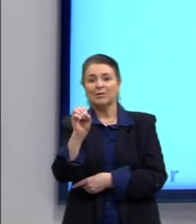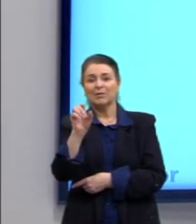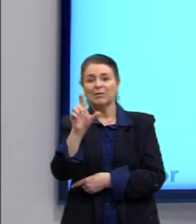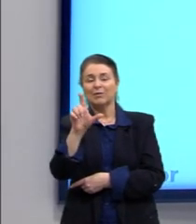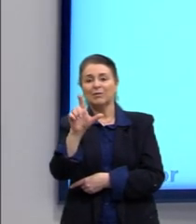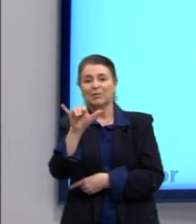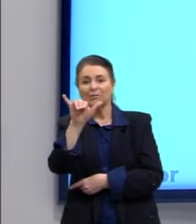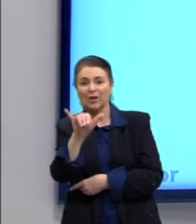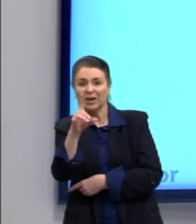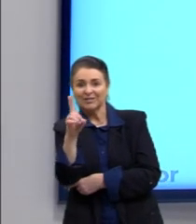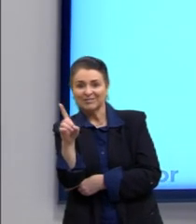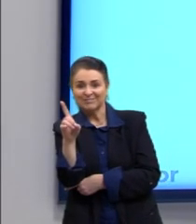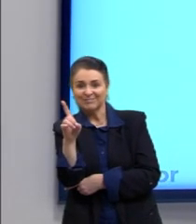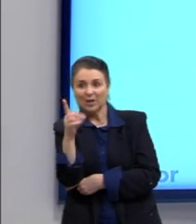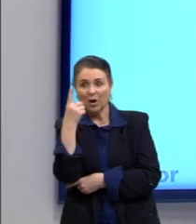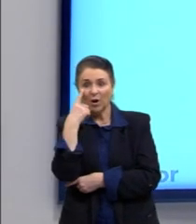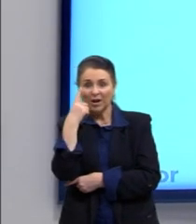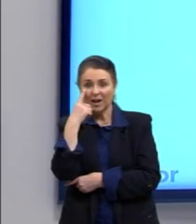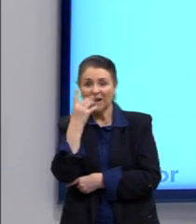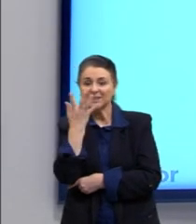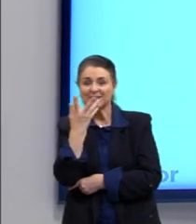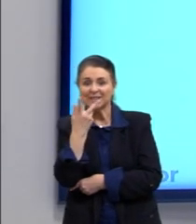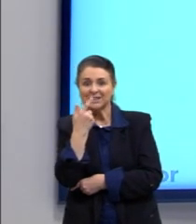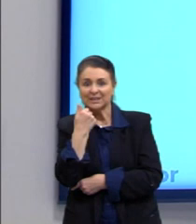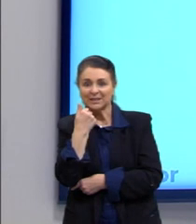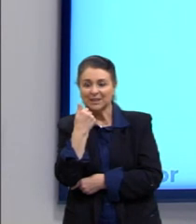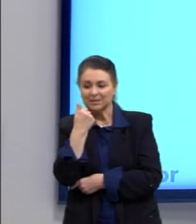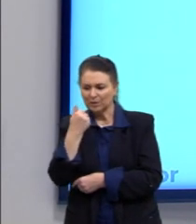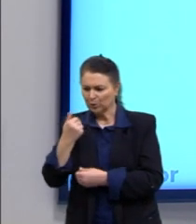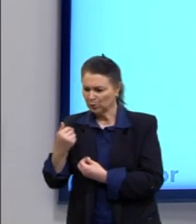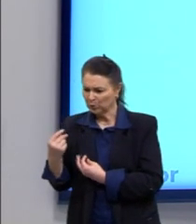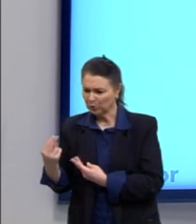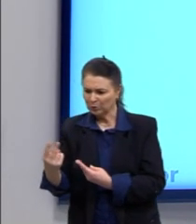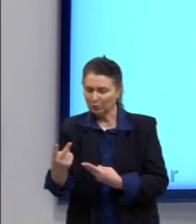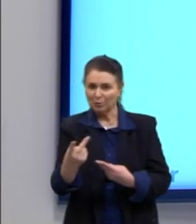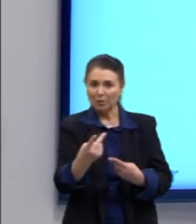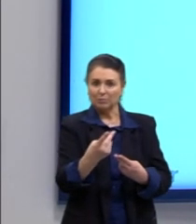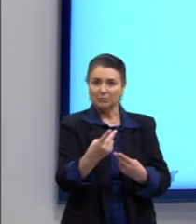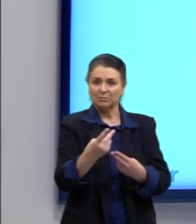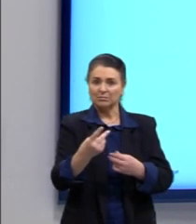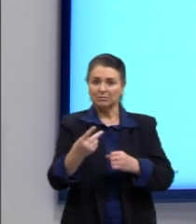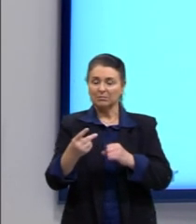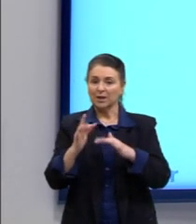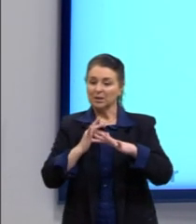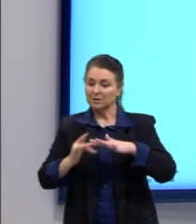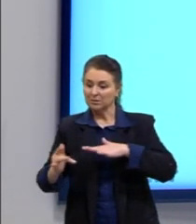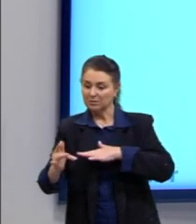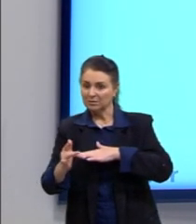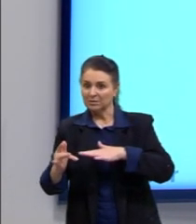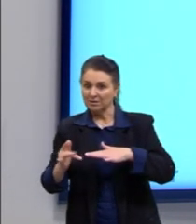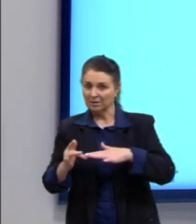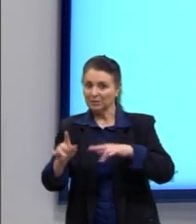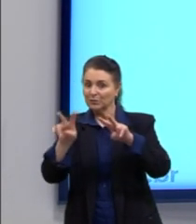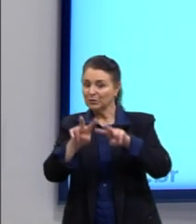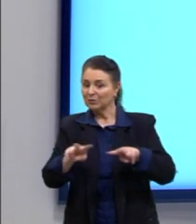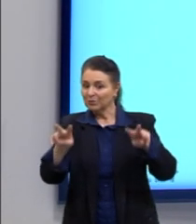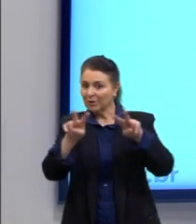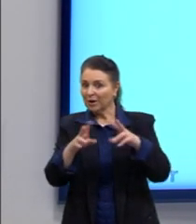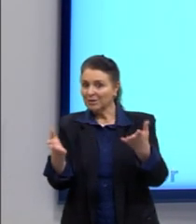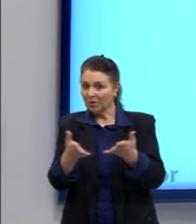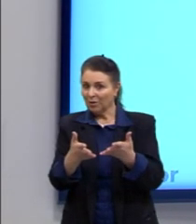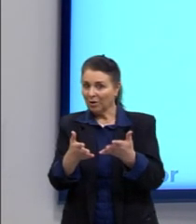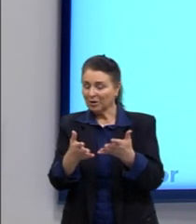se tornando todas muitas iguais. Como as redes sociais, virtuais, nós estamos totalmente